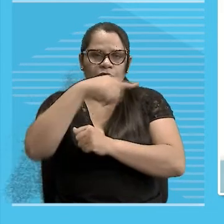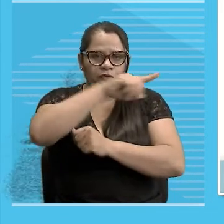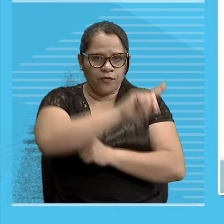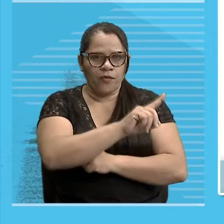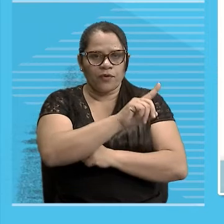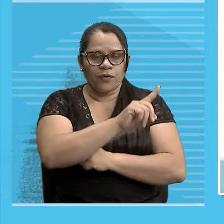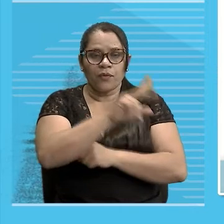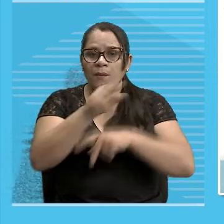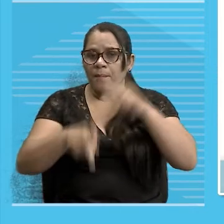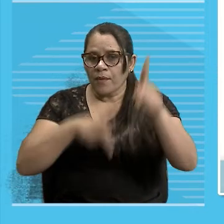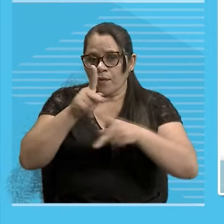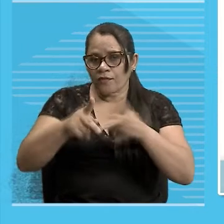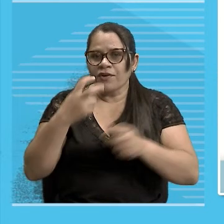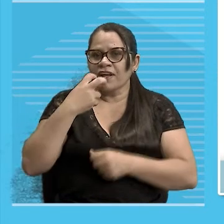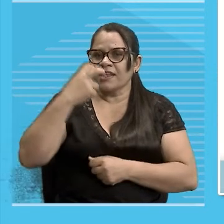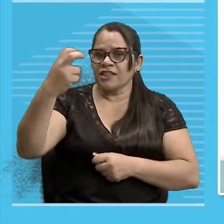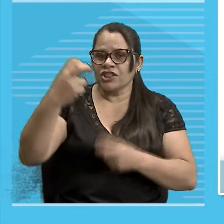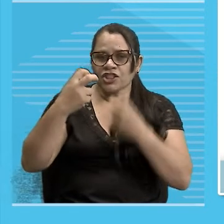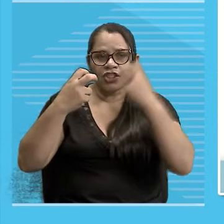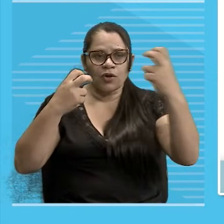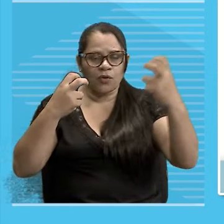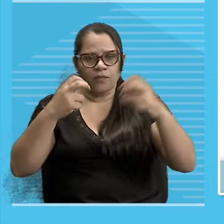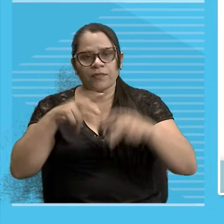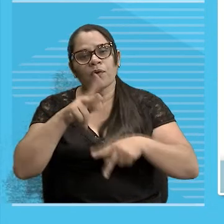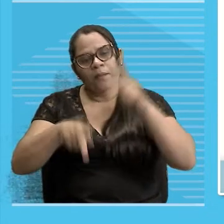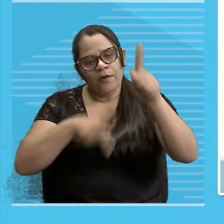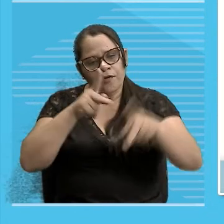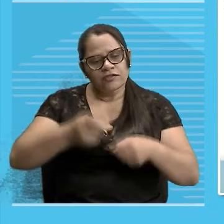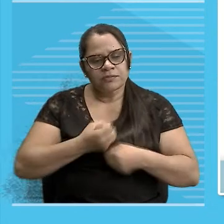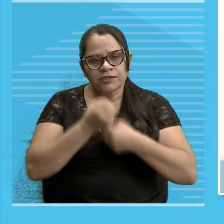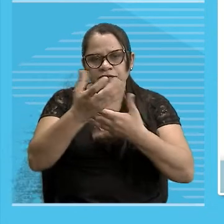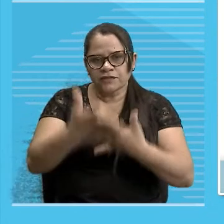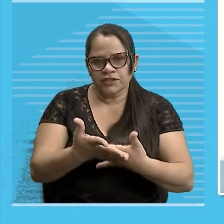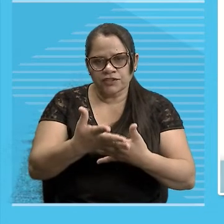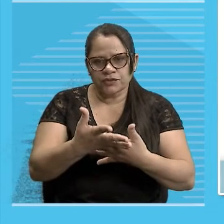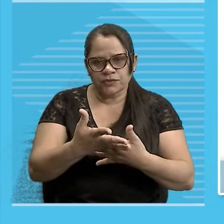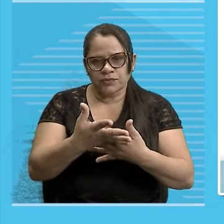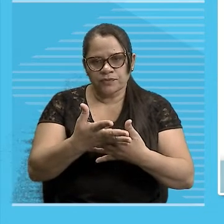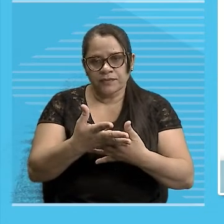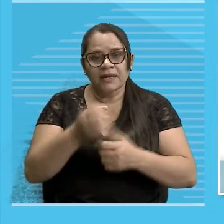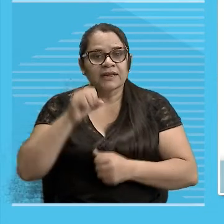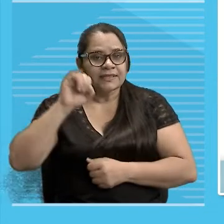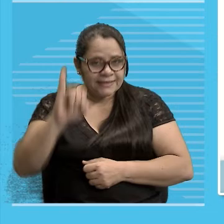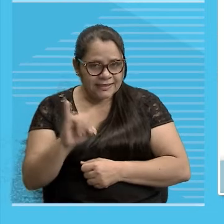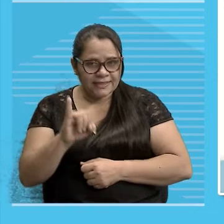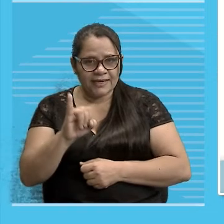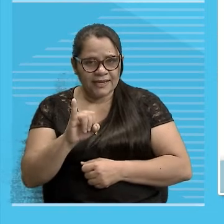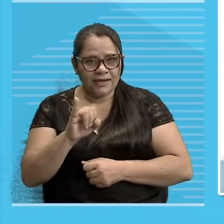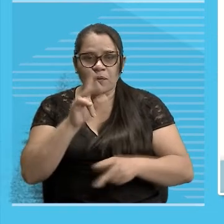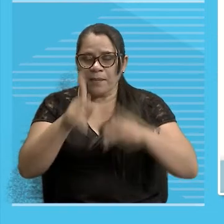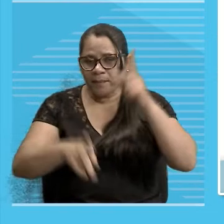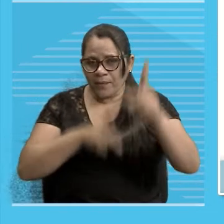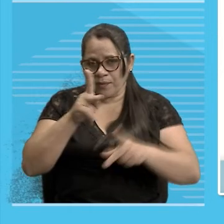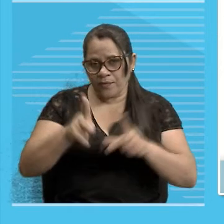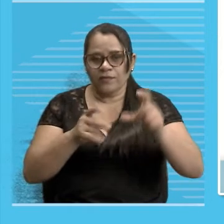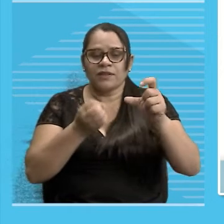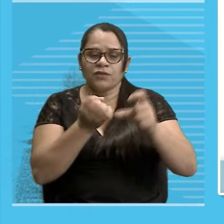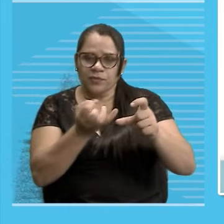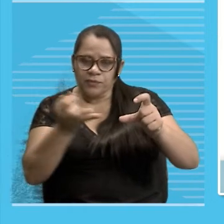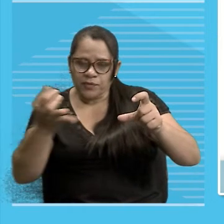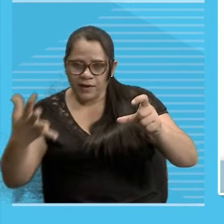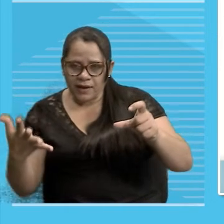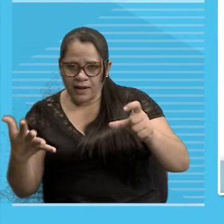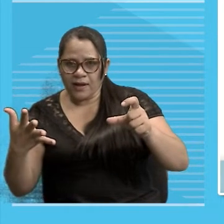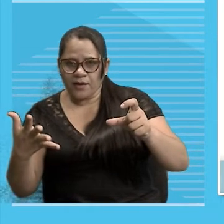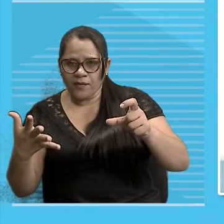O povo Gritou O povo Manifestou Se Se eu Jogo Esses verbos No plural O povo Foram O povo Gritaram O povo Manifestaram Se